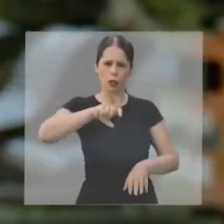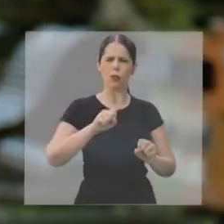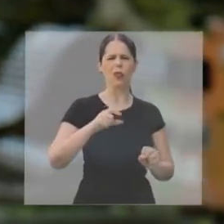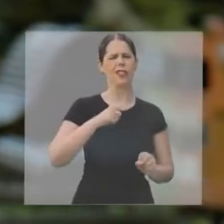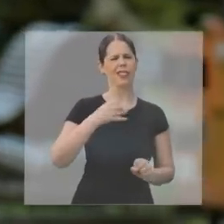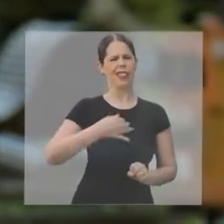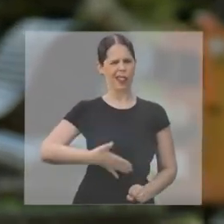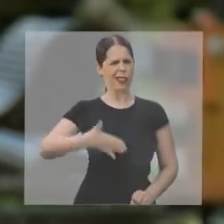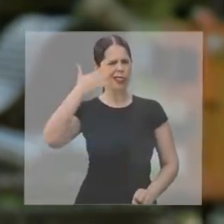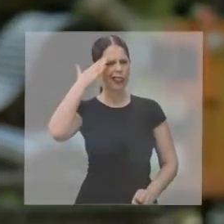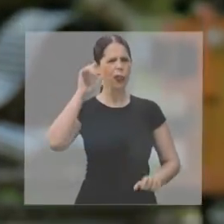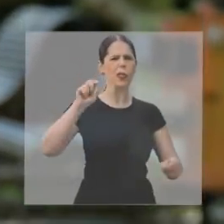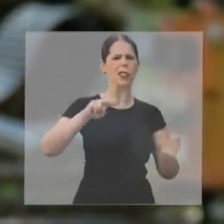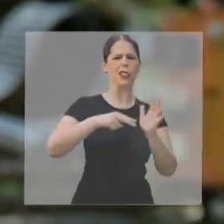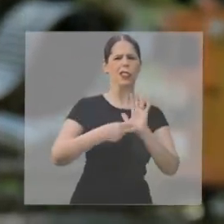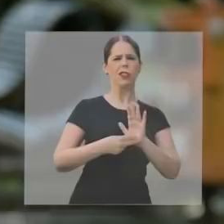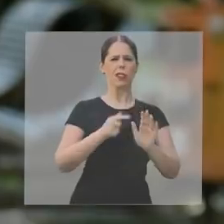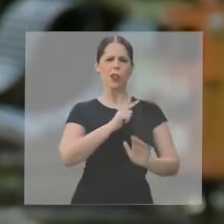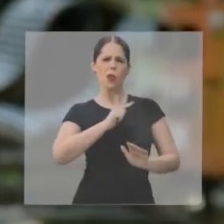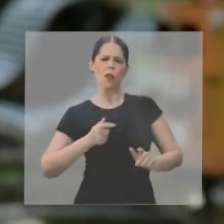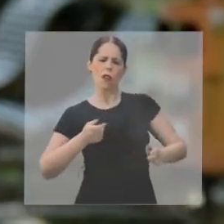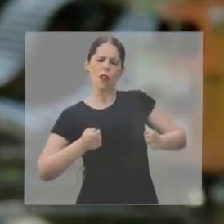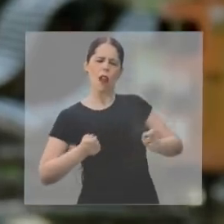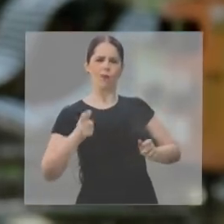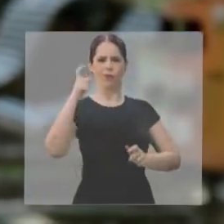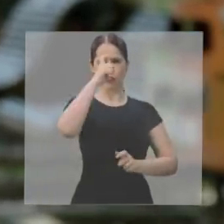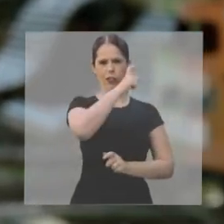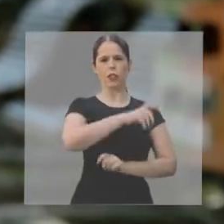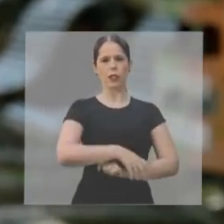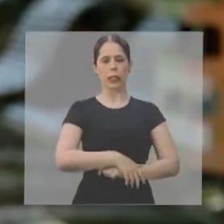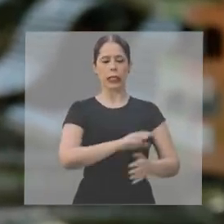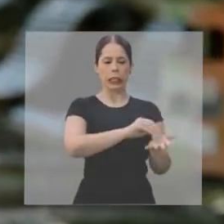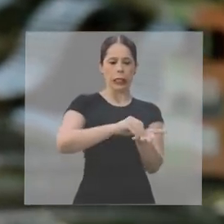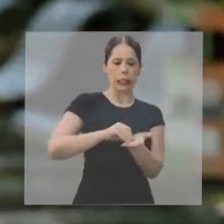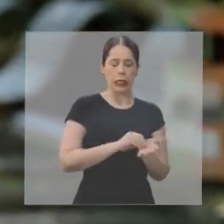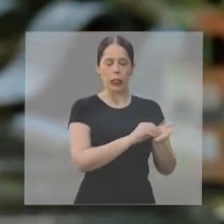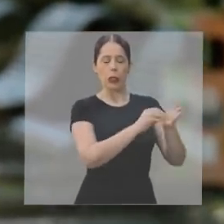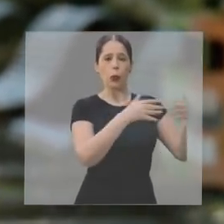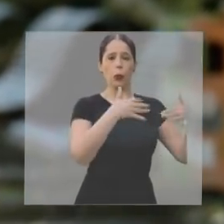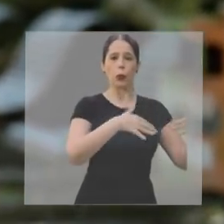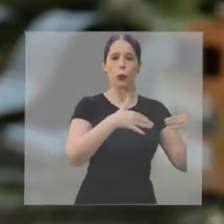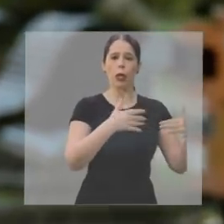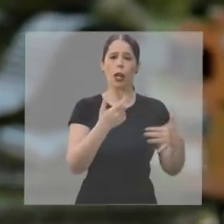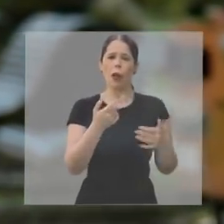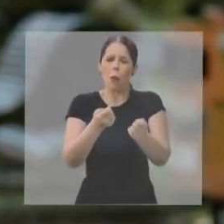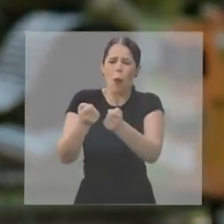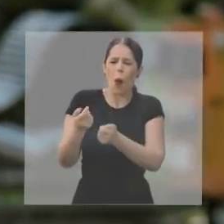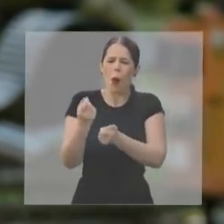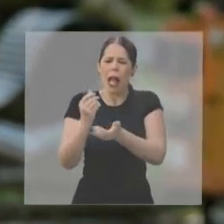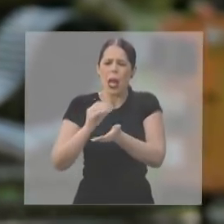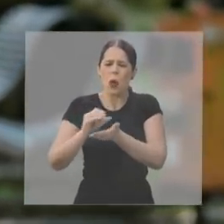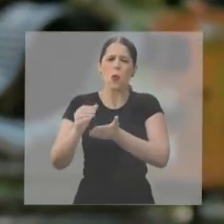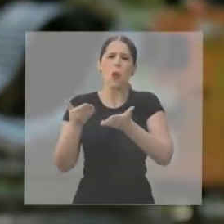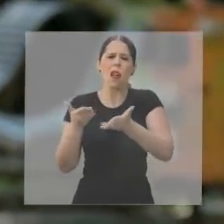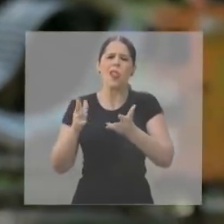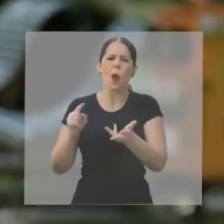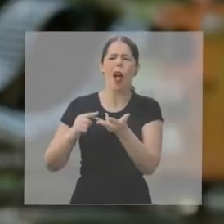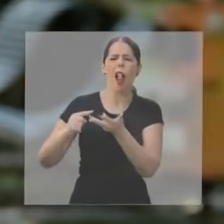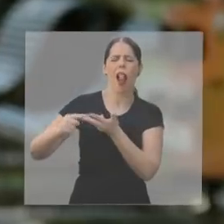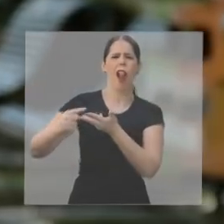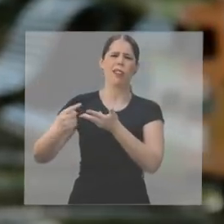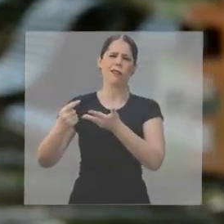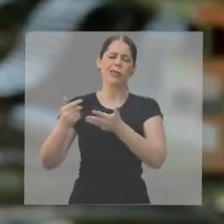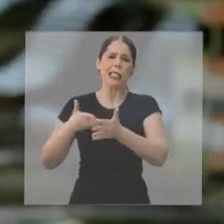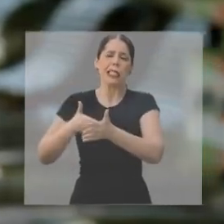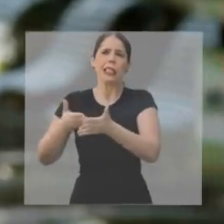certeza, eu sei bem, o que é governar na dificuldade. Com muitas carências e poucos recursos para atender a todas as